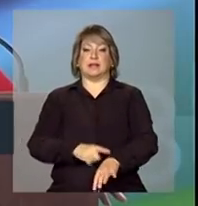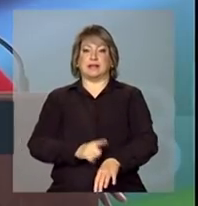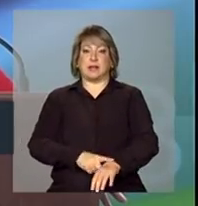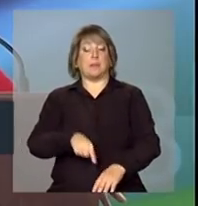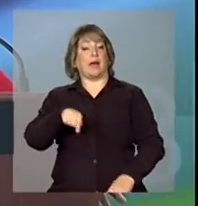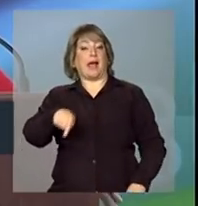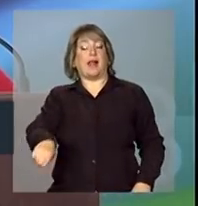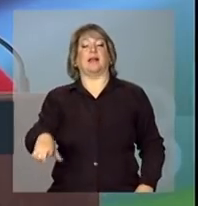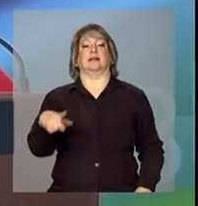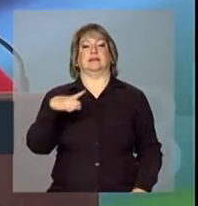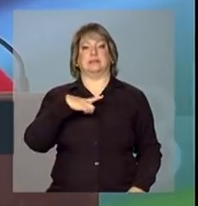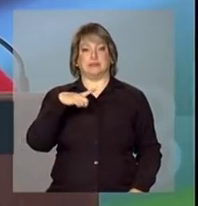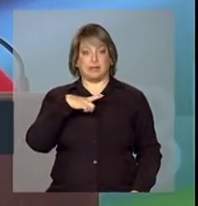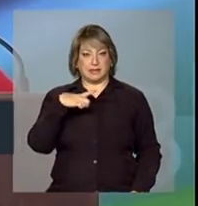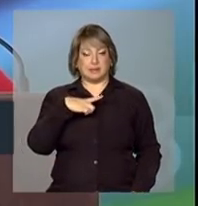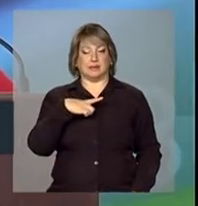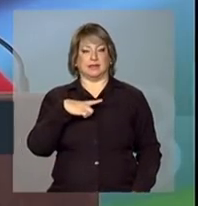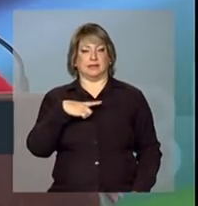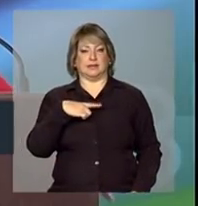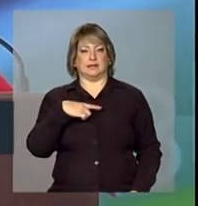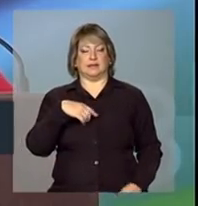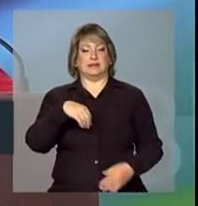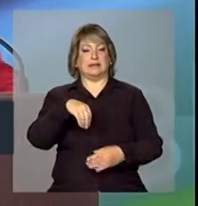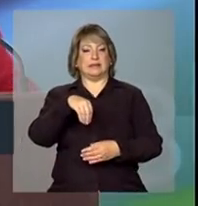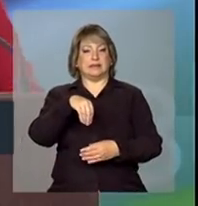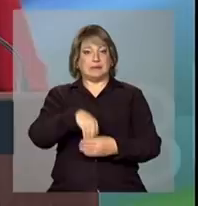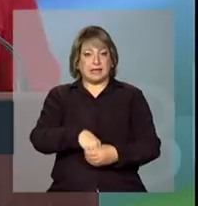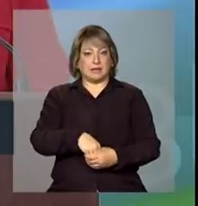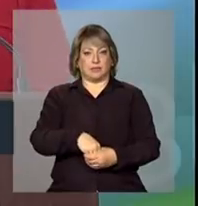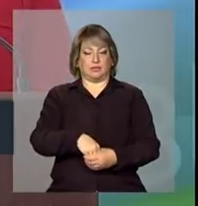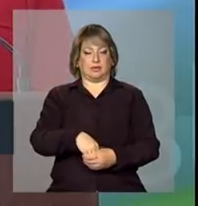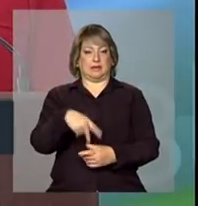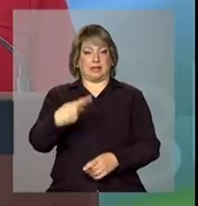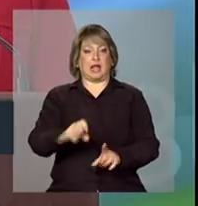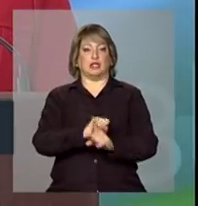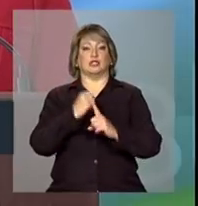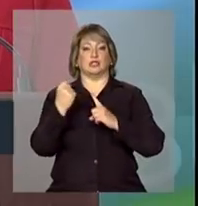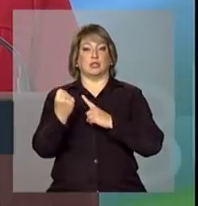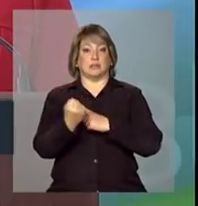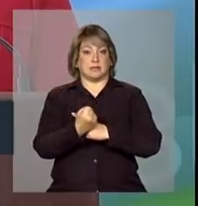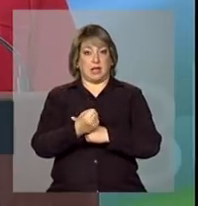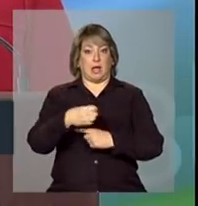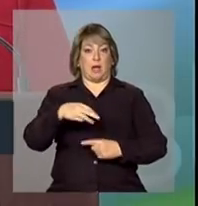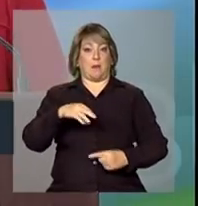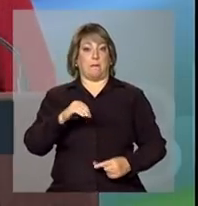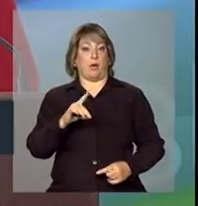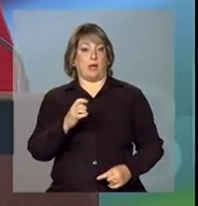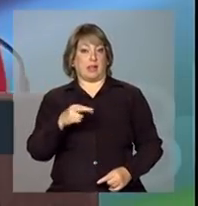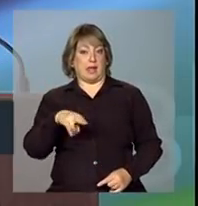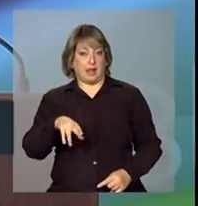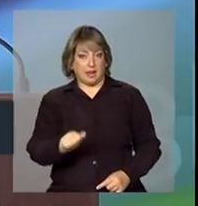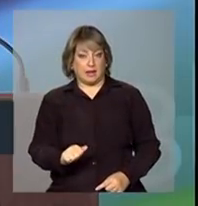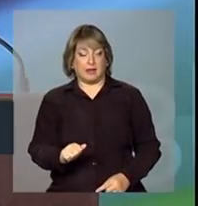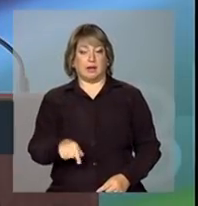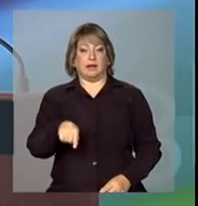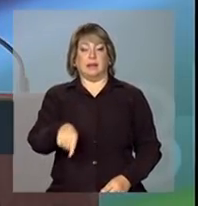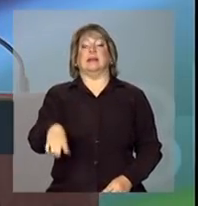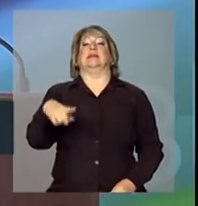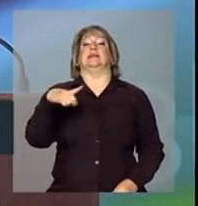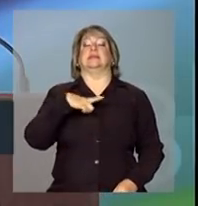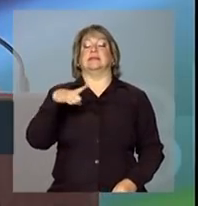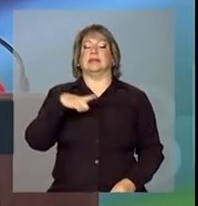ela contempla, num quadro de uma sociedade moderna, ela contempla a